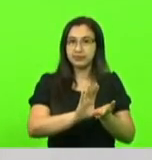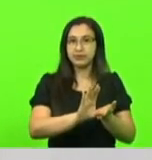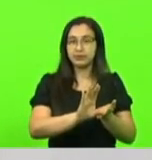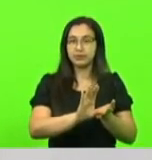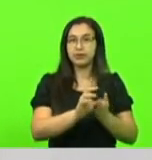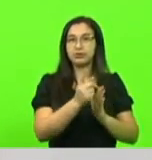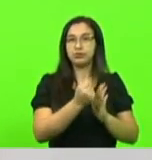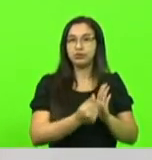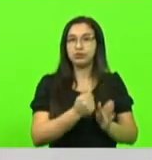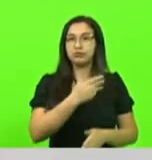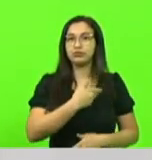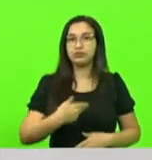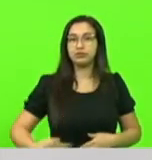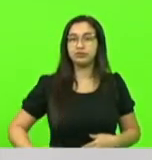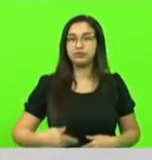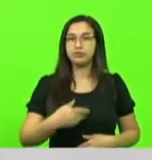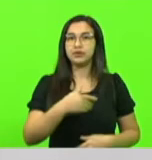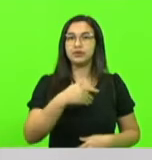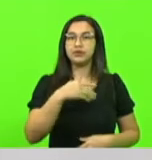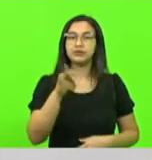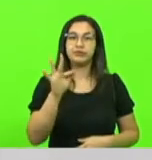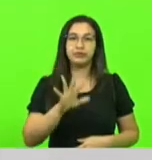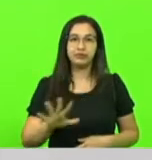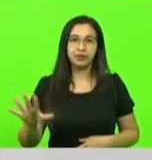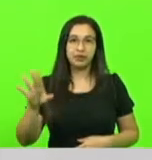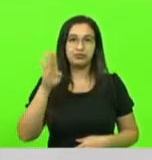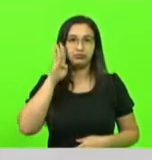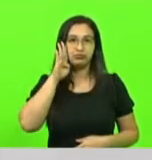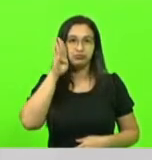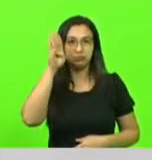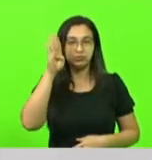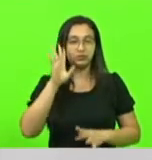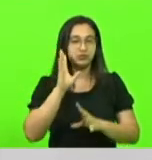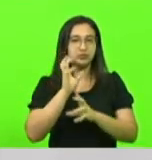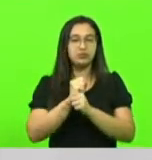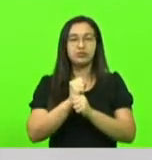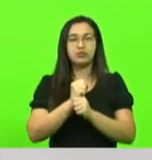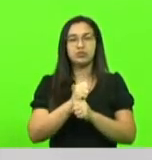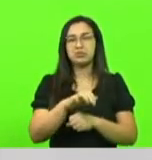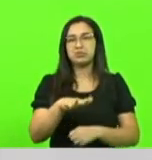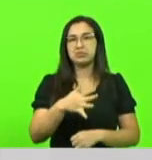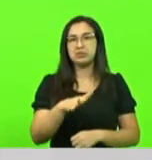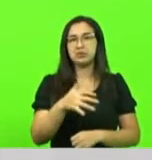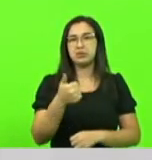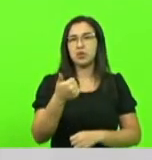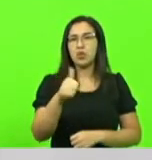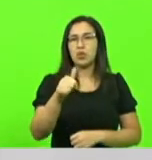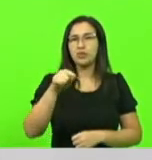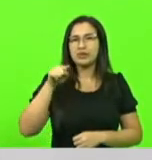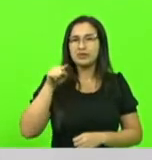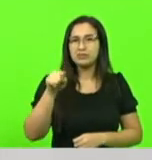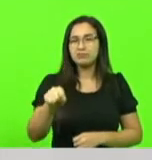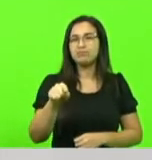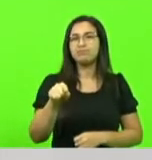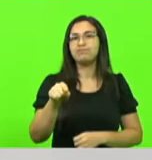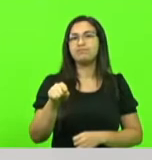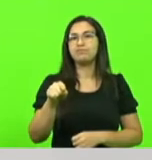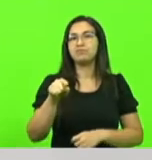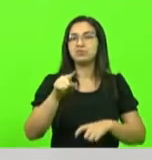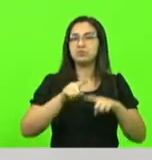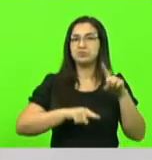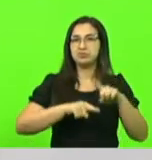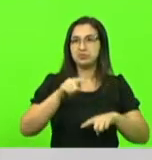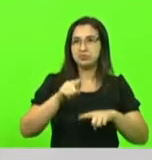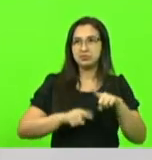governo federal, do governo Bolsonaro, no total da compra de 11.100 equipamentos